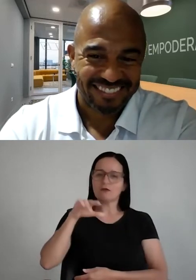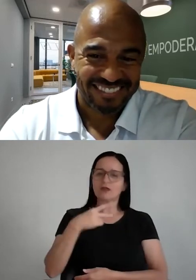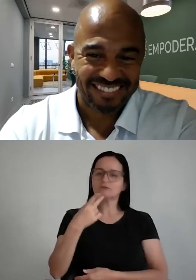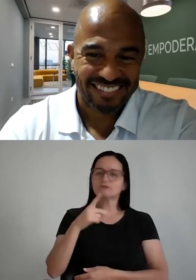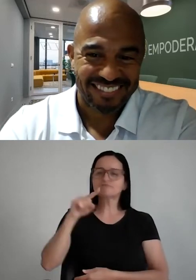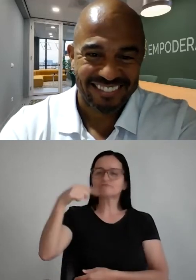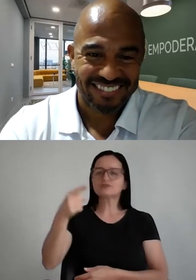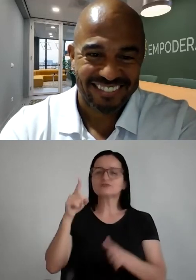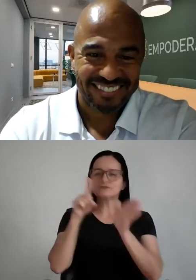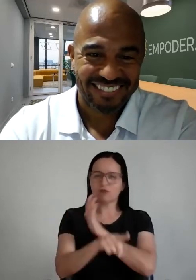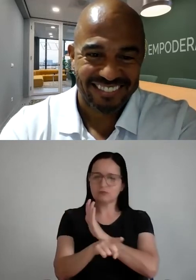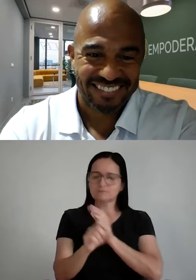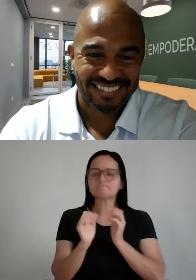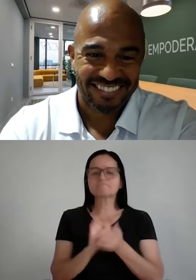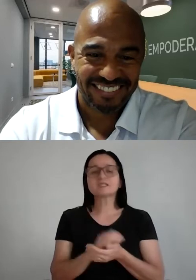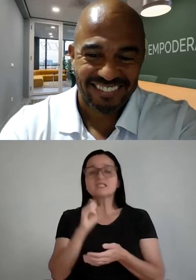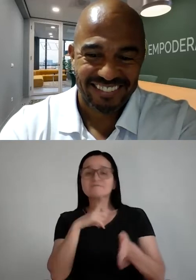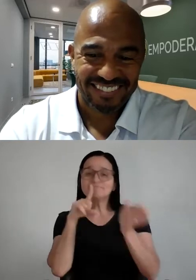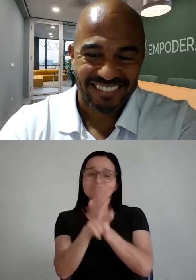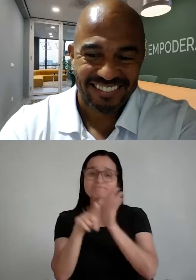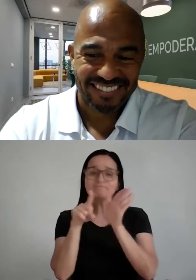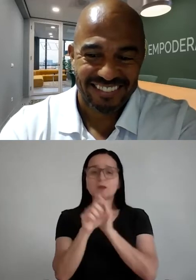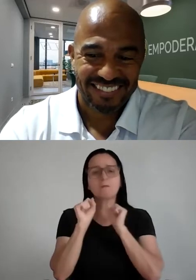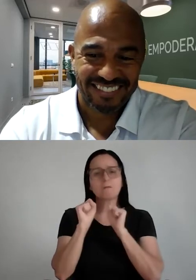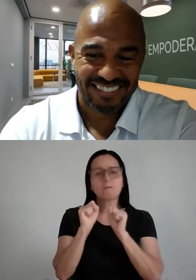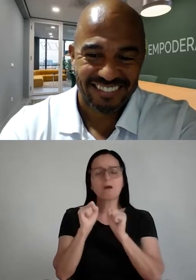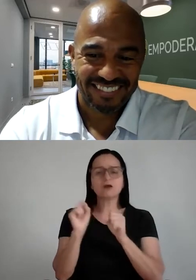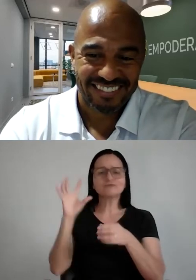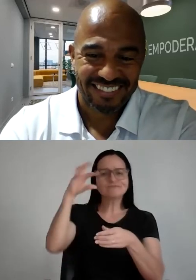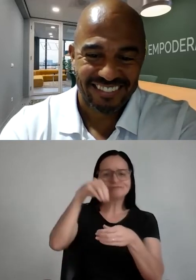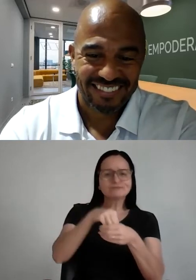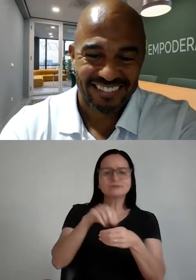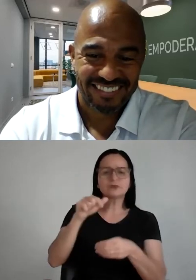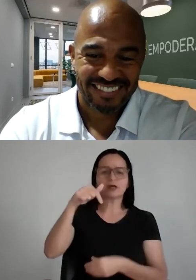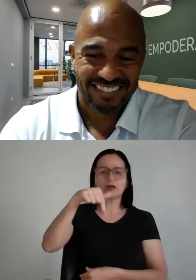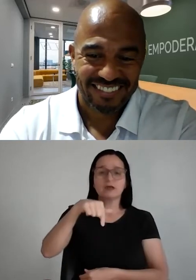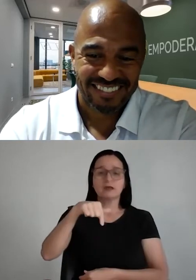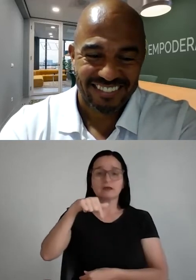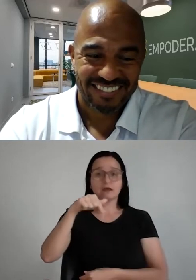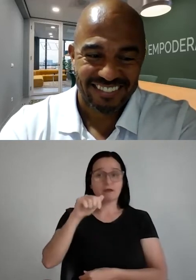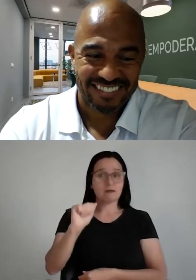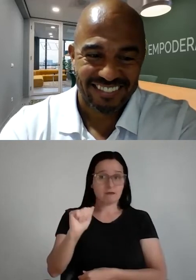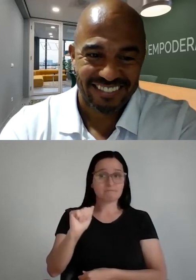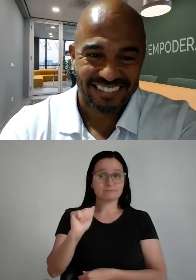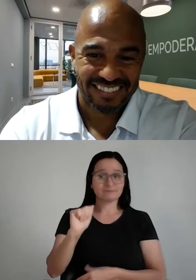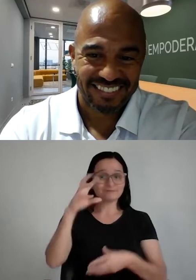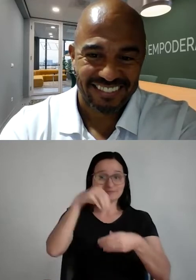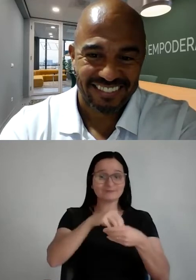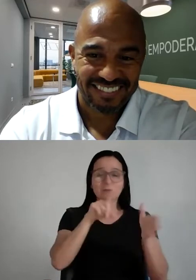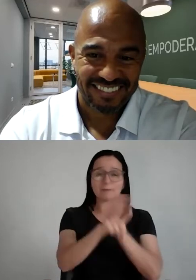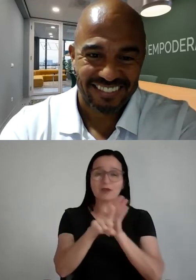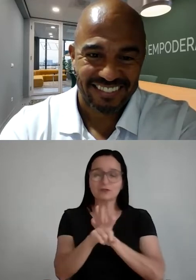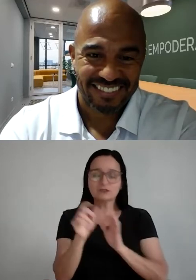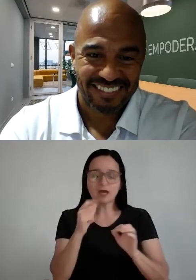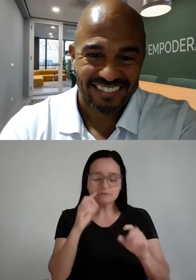chat para colocar as perguntas. E, se vocês puderem, coloca nesse chat aqui, QIA, porque aí a gente consegue